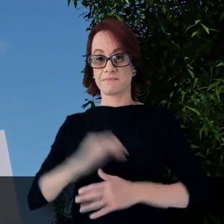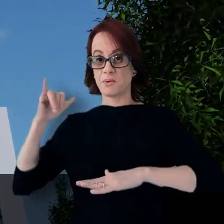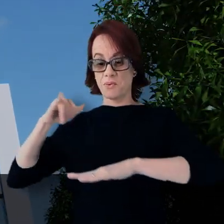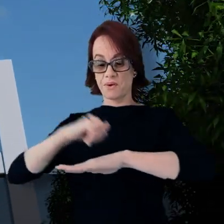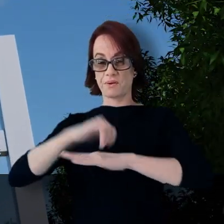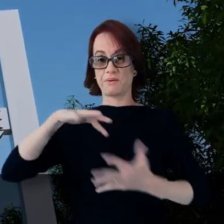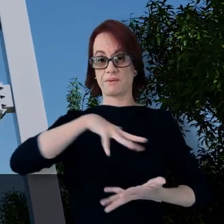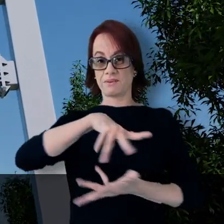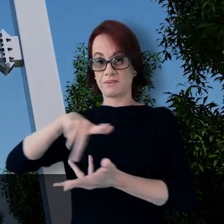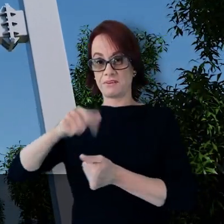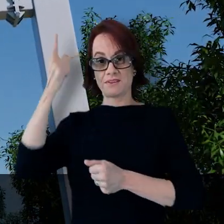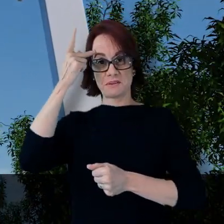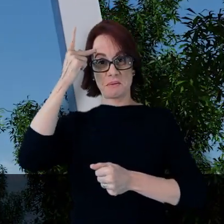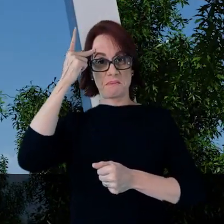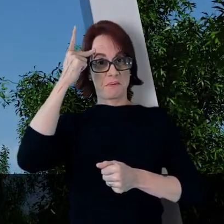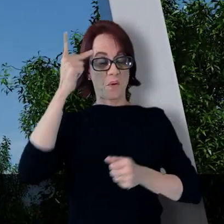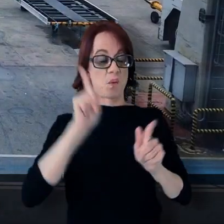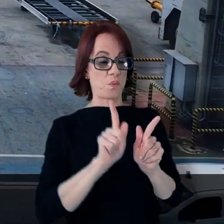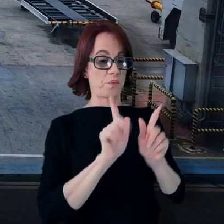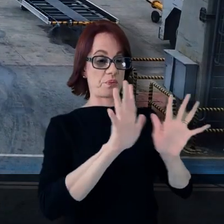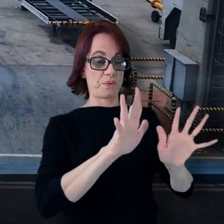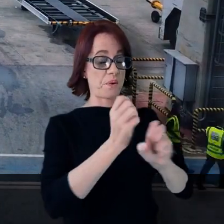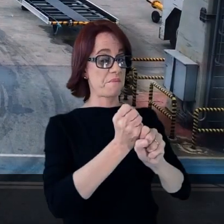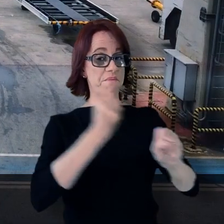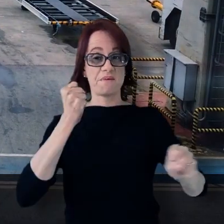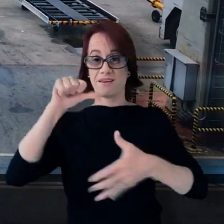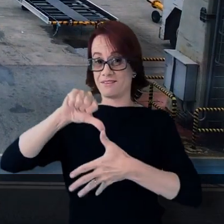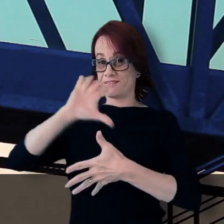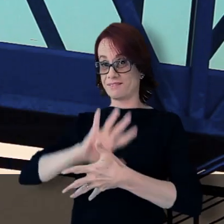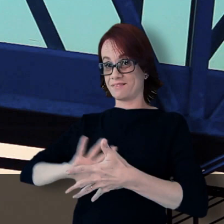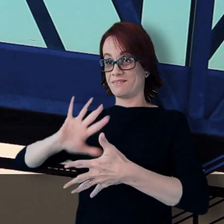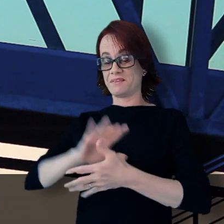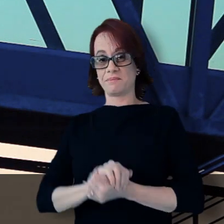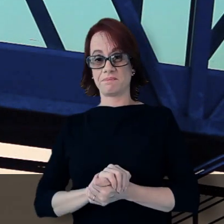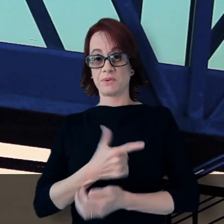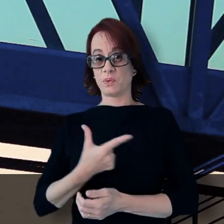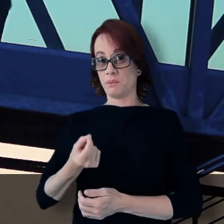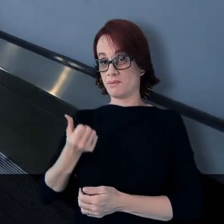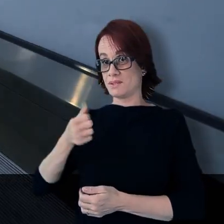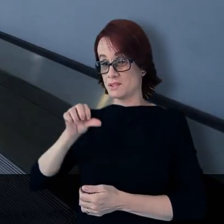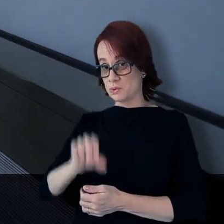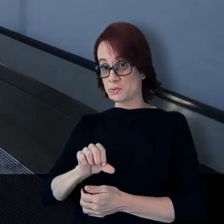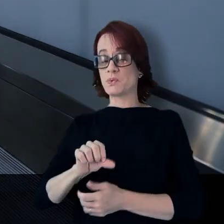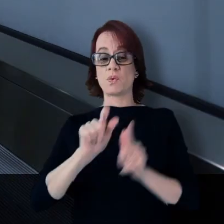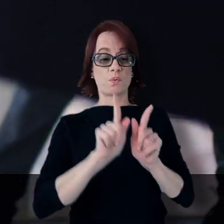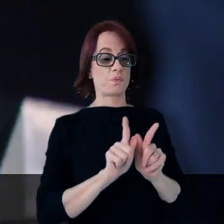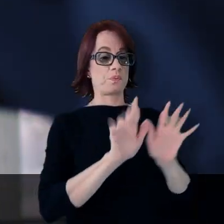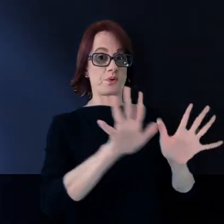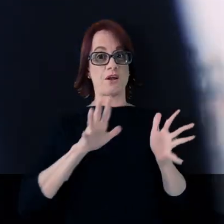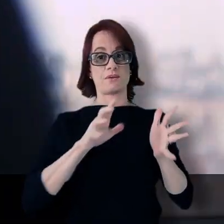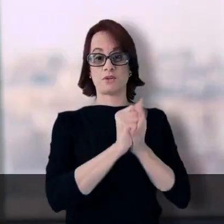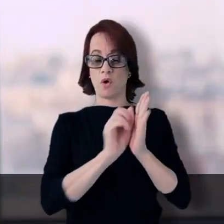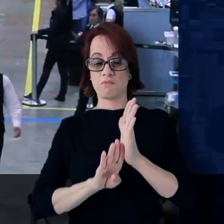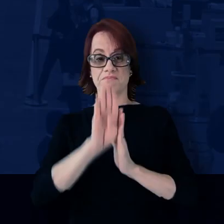O Aeroporto Internacional de São Paulo, em Guarulhos, é o maior da América do Sul. Em 2019, o GRU